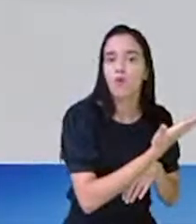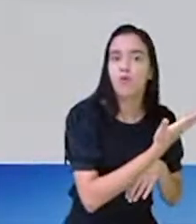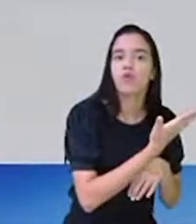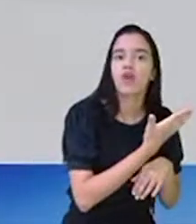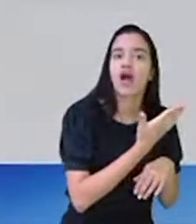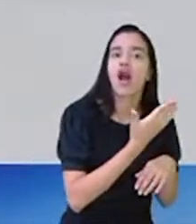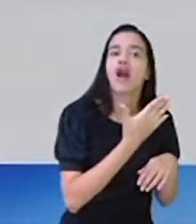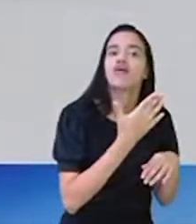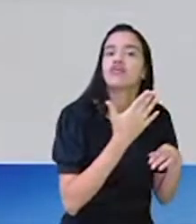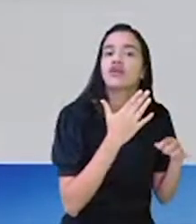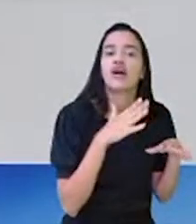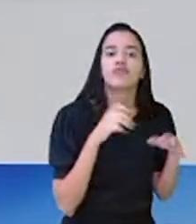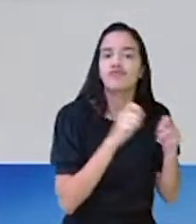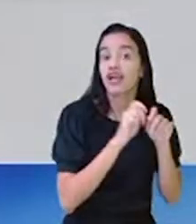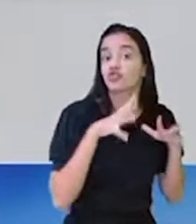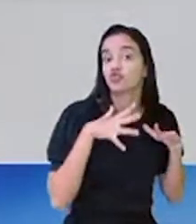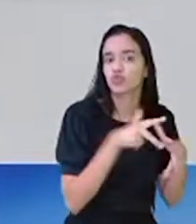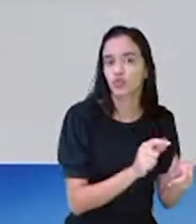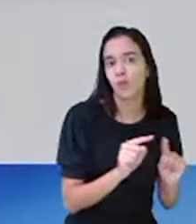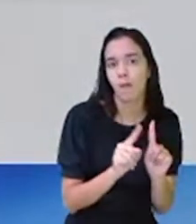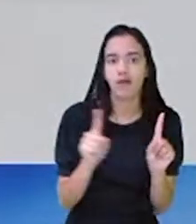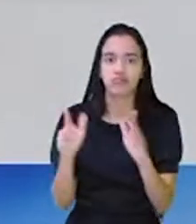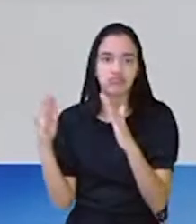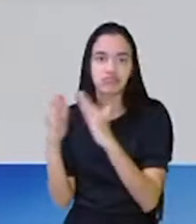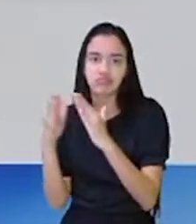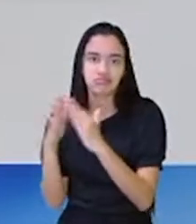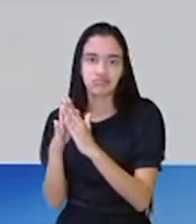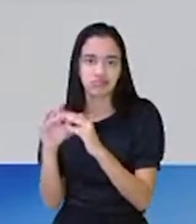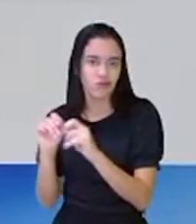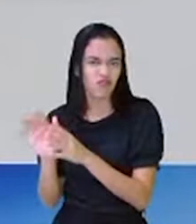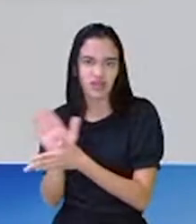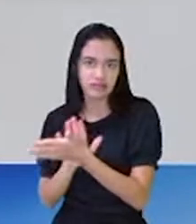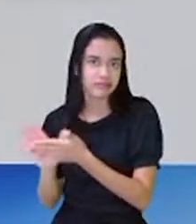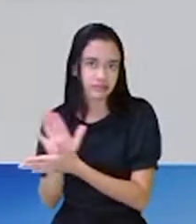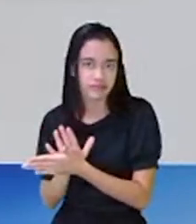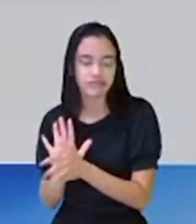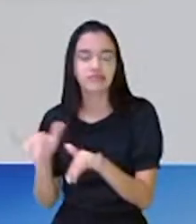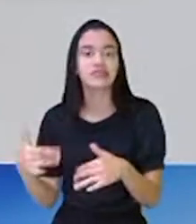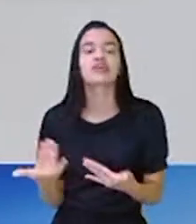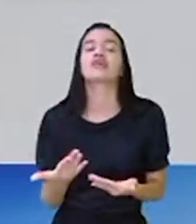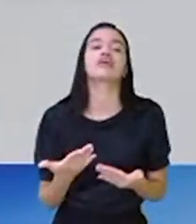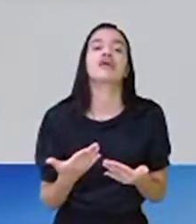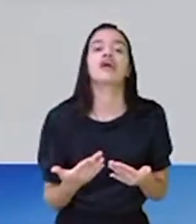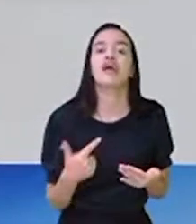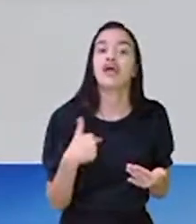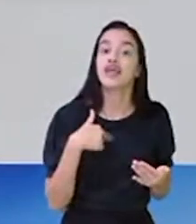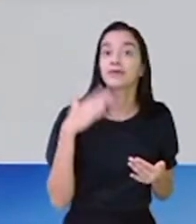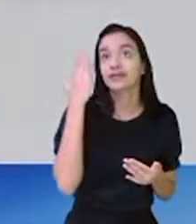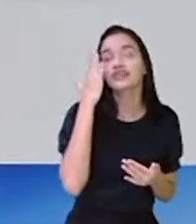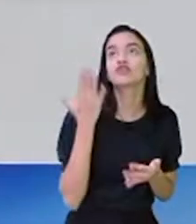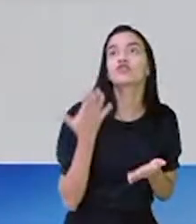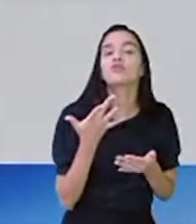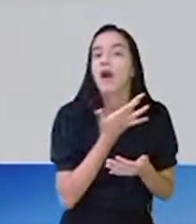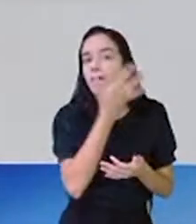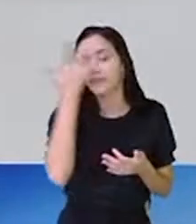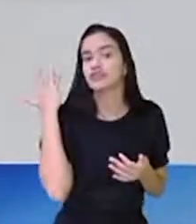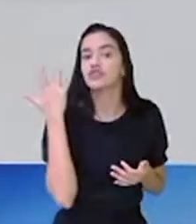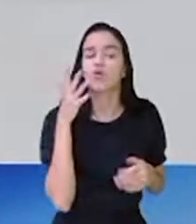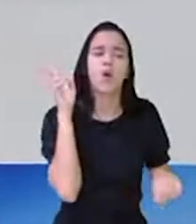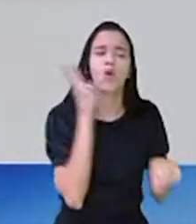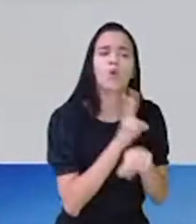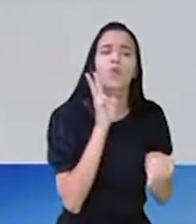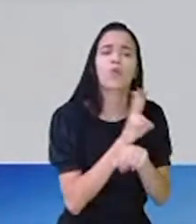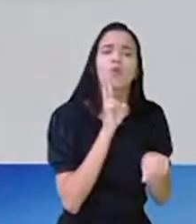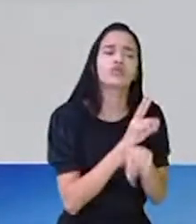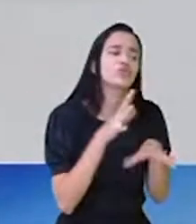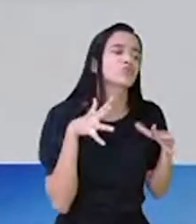entendi, professora Cátia. Eu entendi assim, casa de ferreiro, espeto de pau, é quando você fica cuidando de